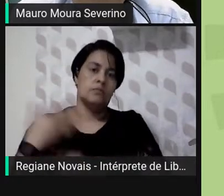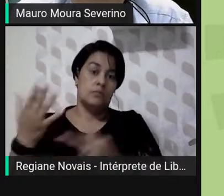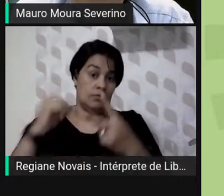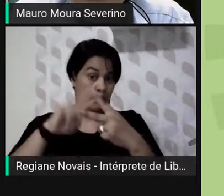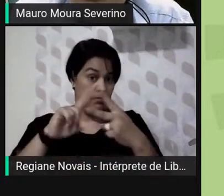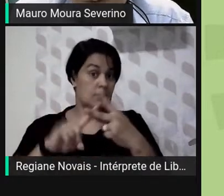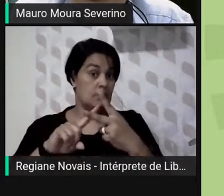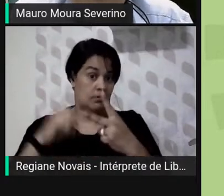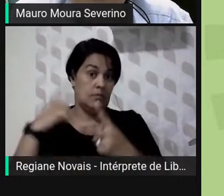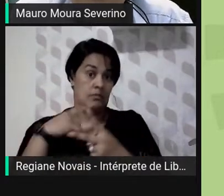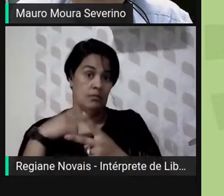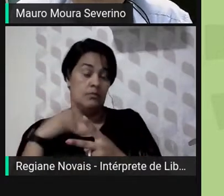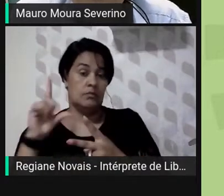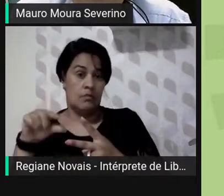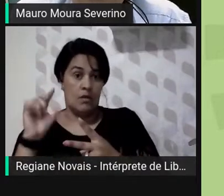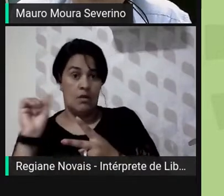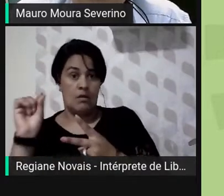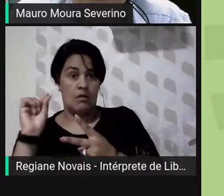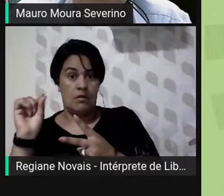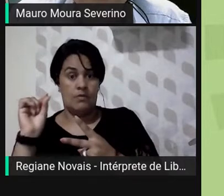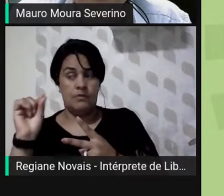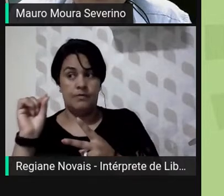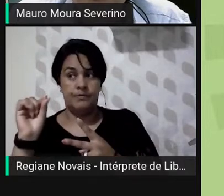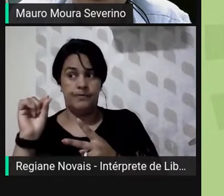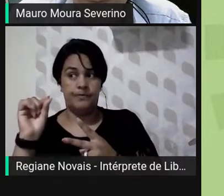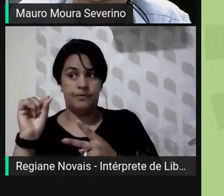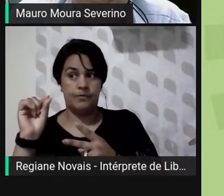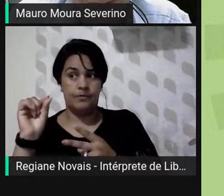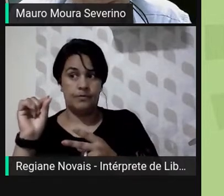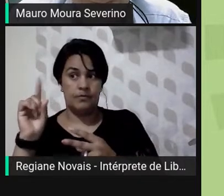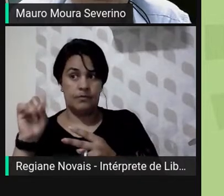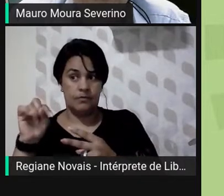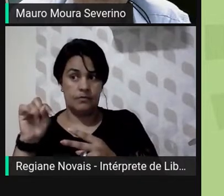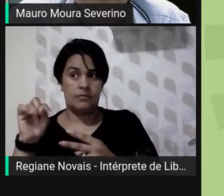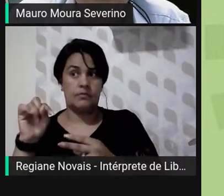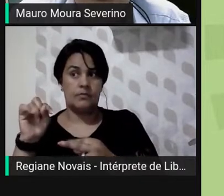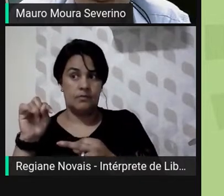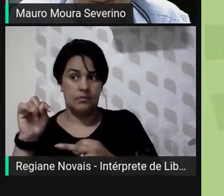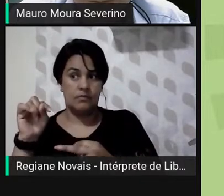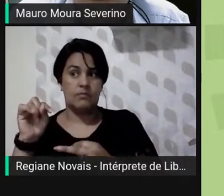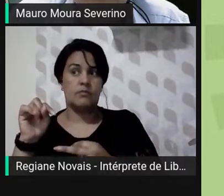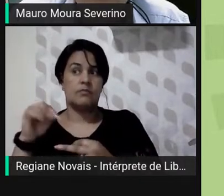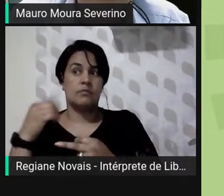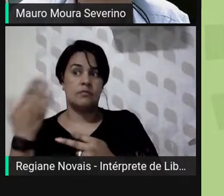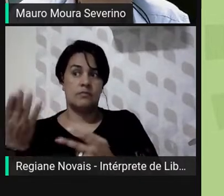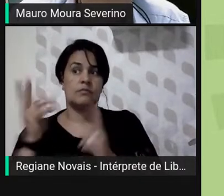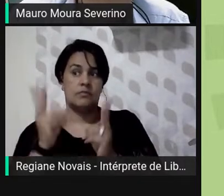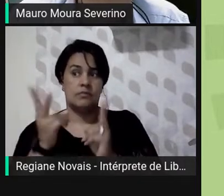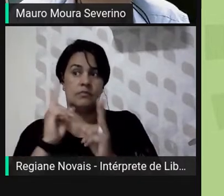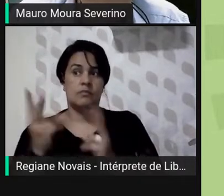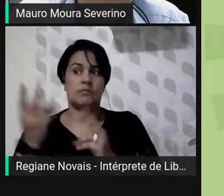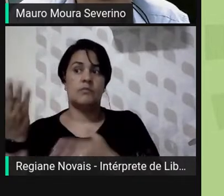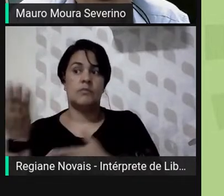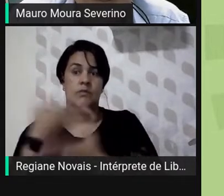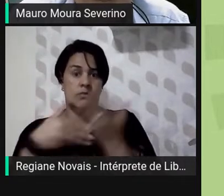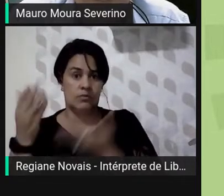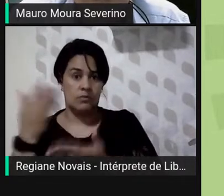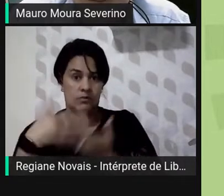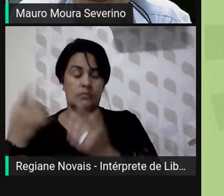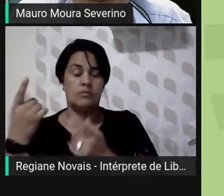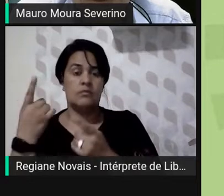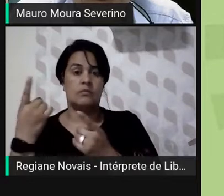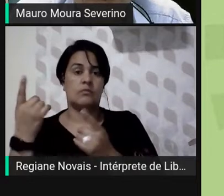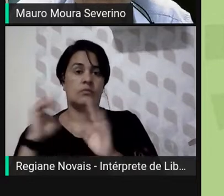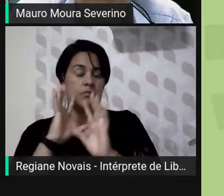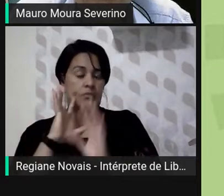na nossa avaliação torna a proposta completamente compatível com o programa de resultados da casa.